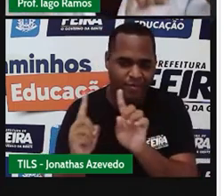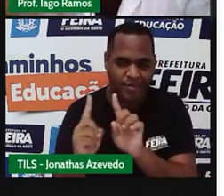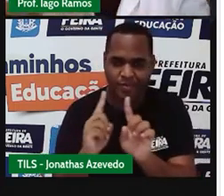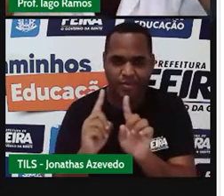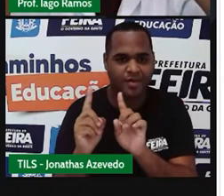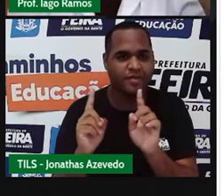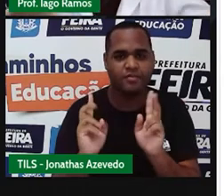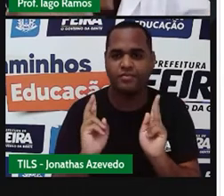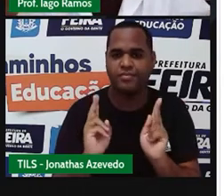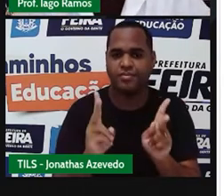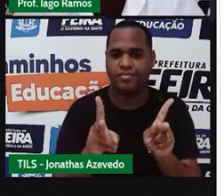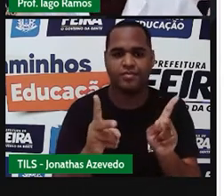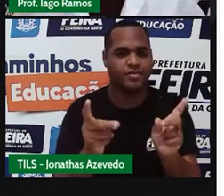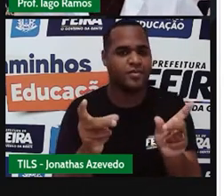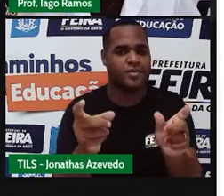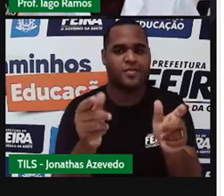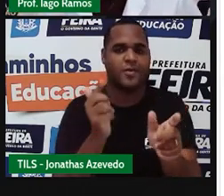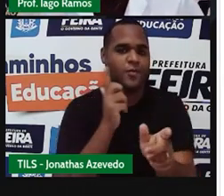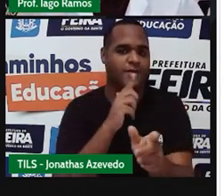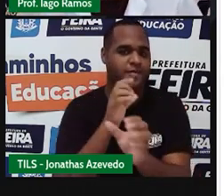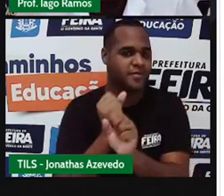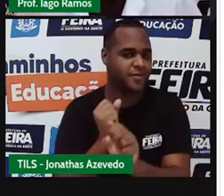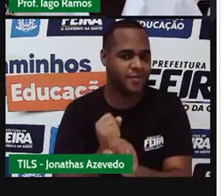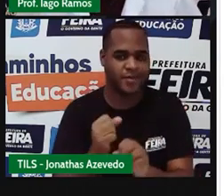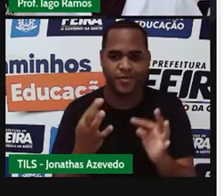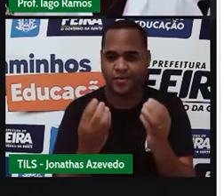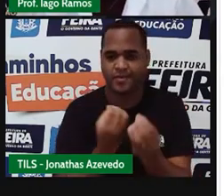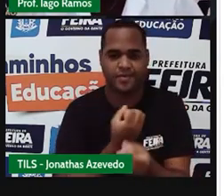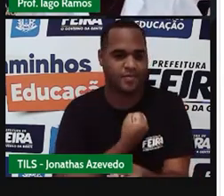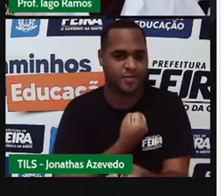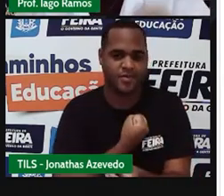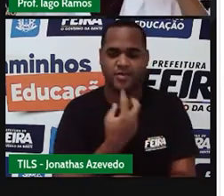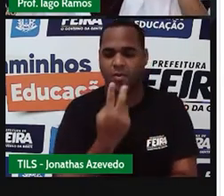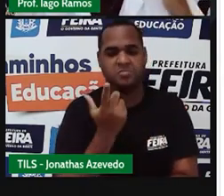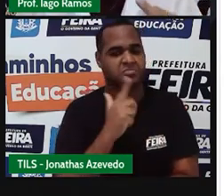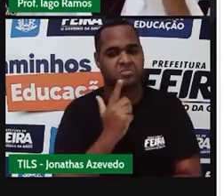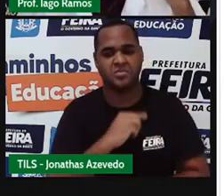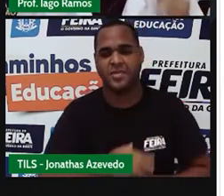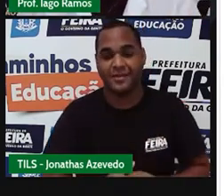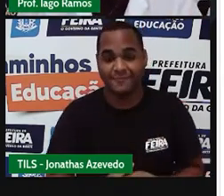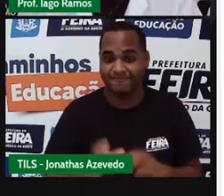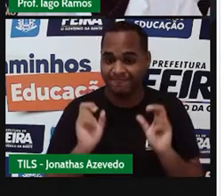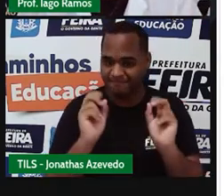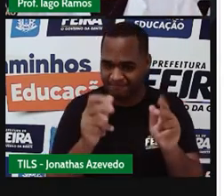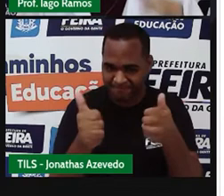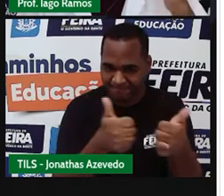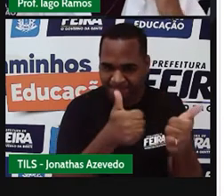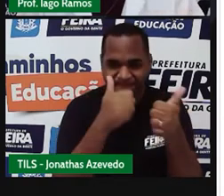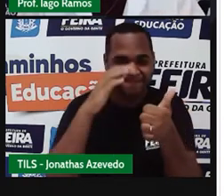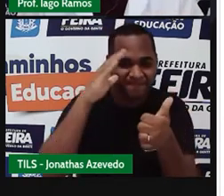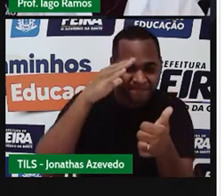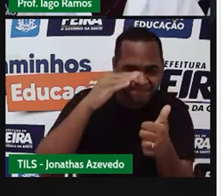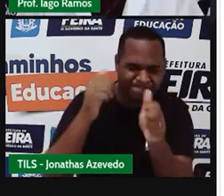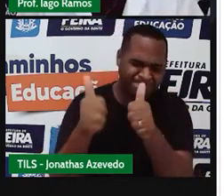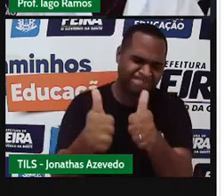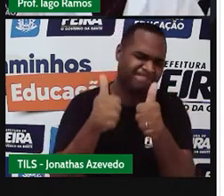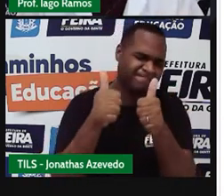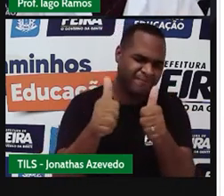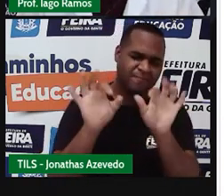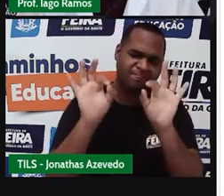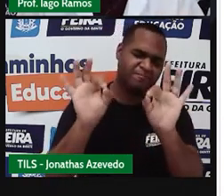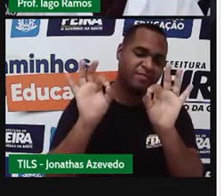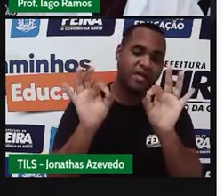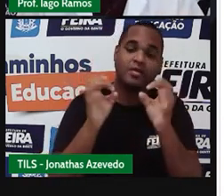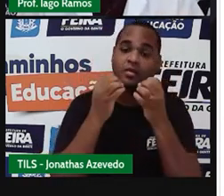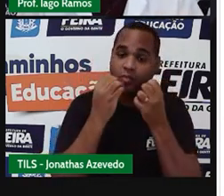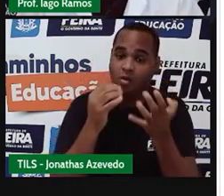até onde você conseguir fazer tabuada com o número 2. Certo? Bacana, curioso? Que massa, hein? Que massa.